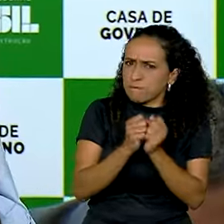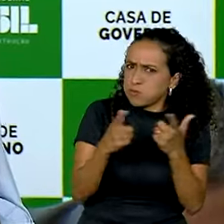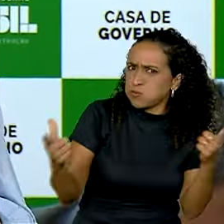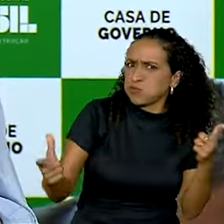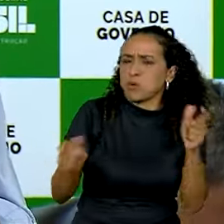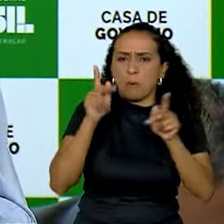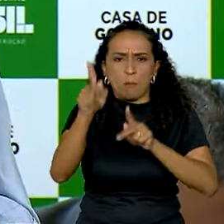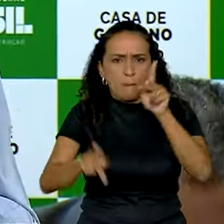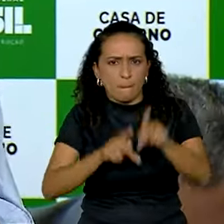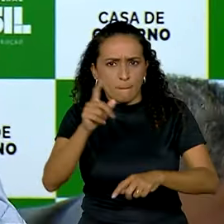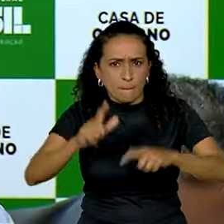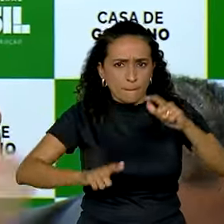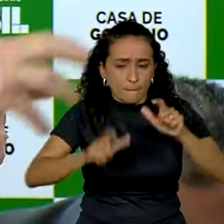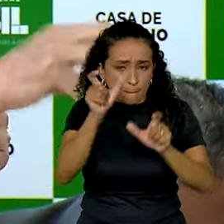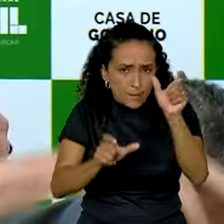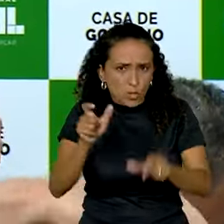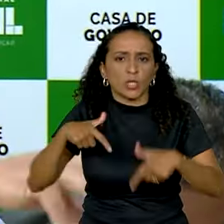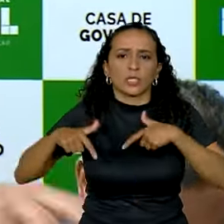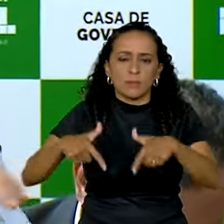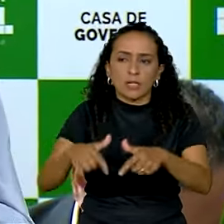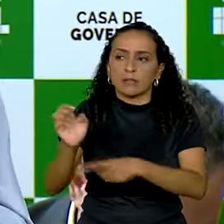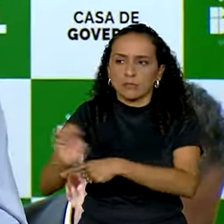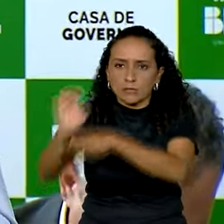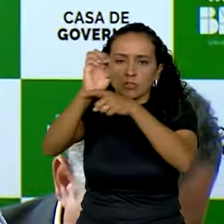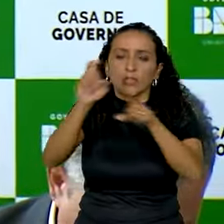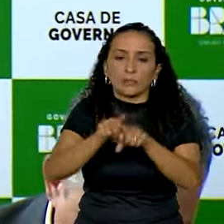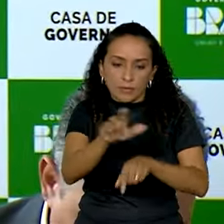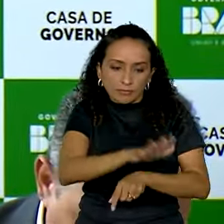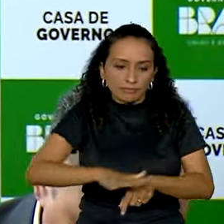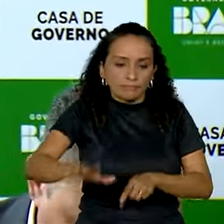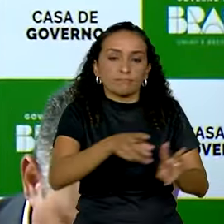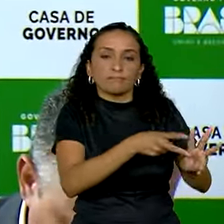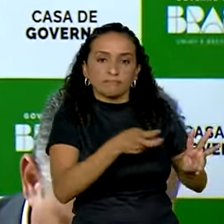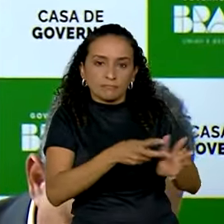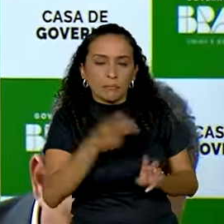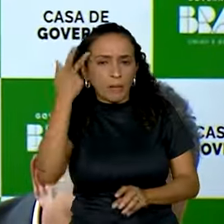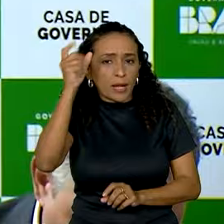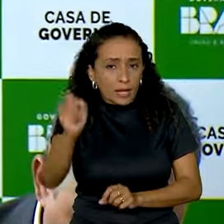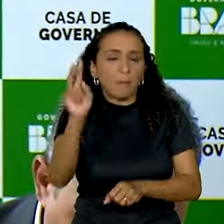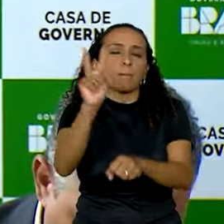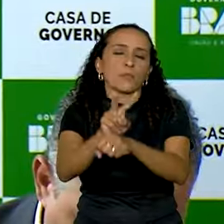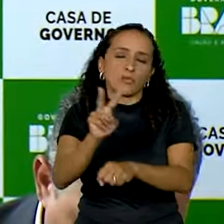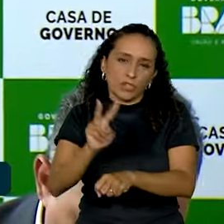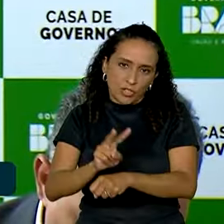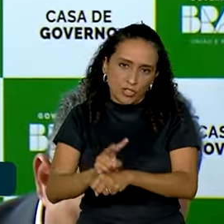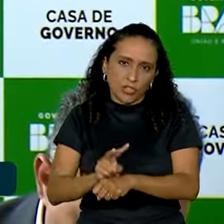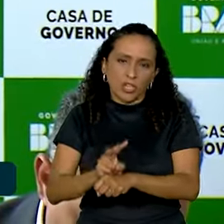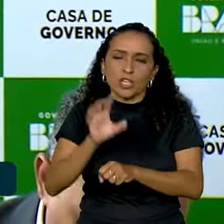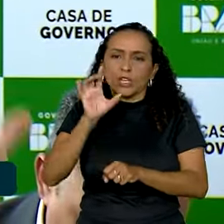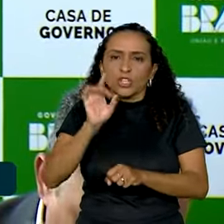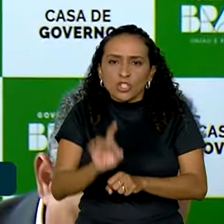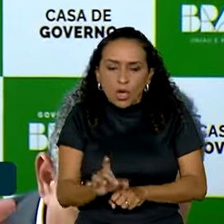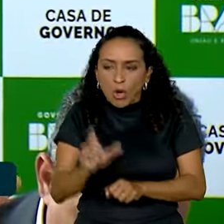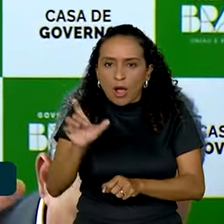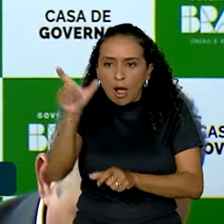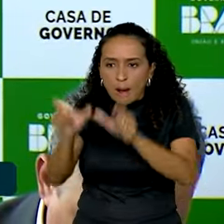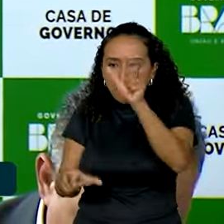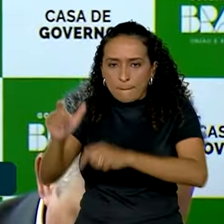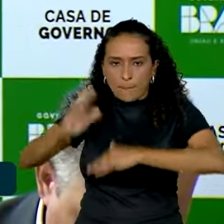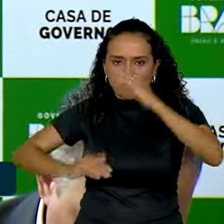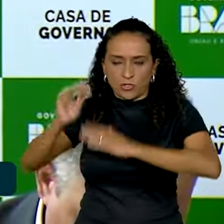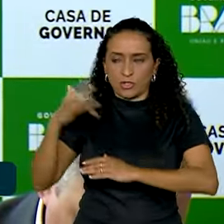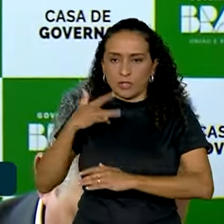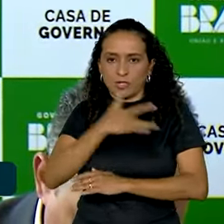trabalhando, não só no Estado, mas nas áreas indígenas, para proteger não apenas os agentes de saúde,